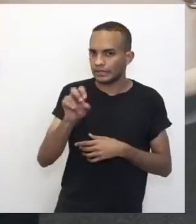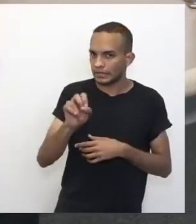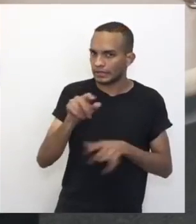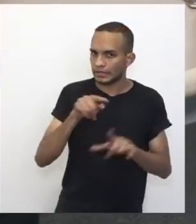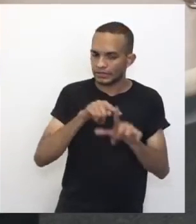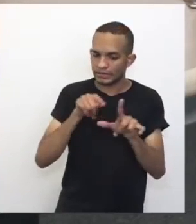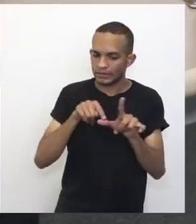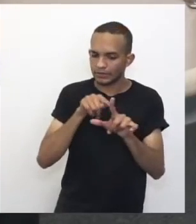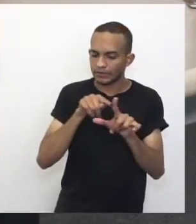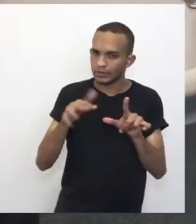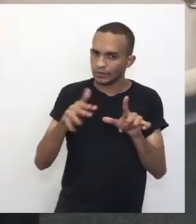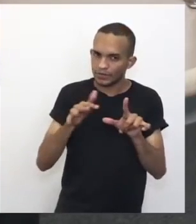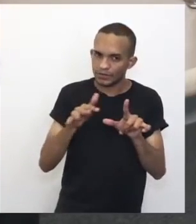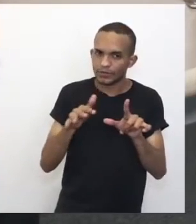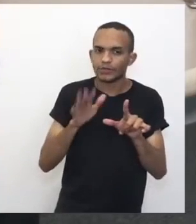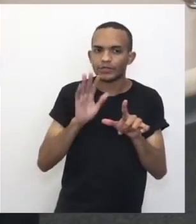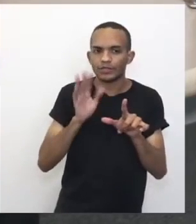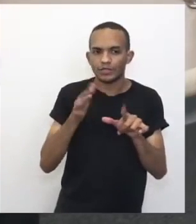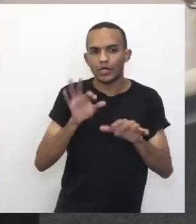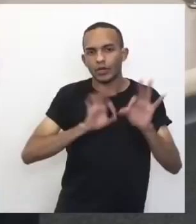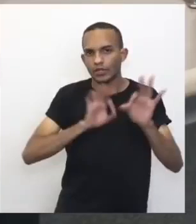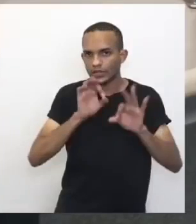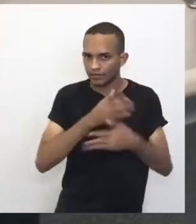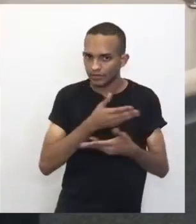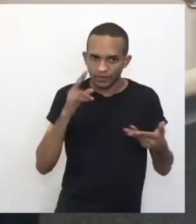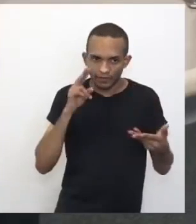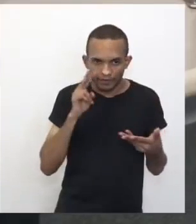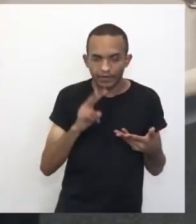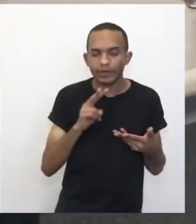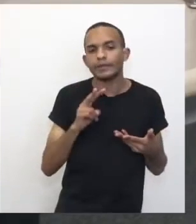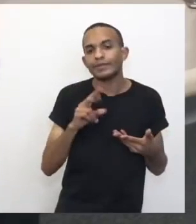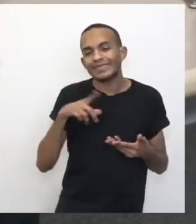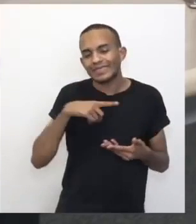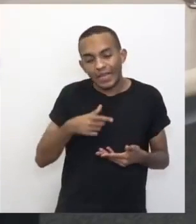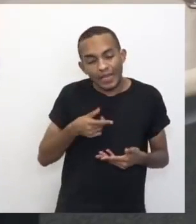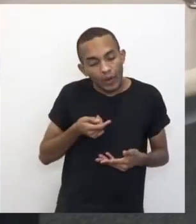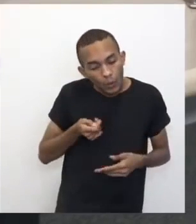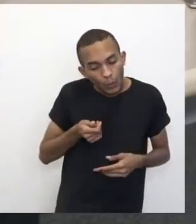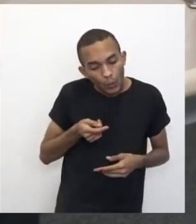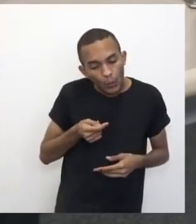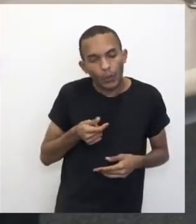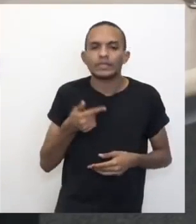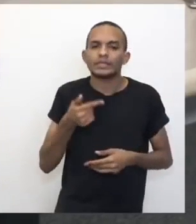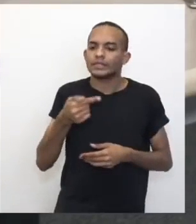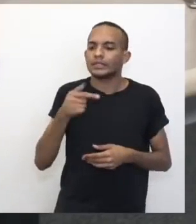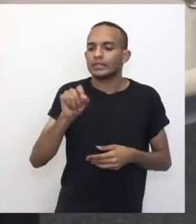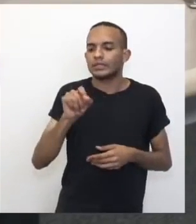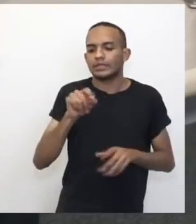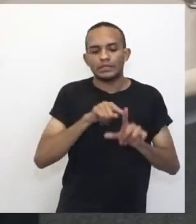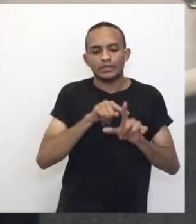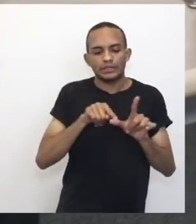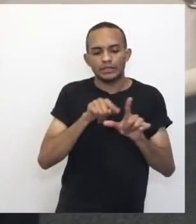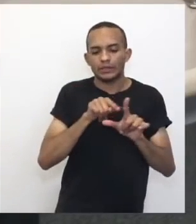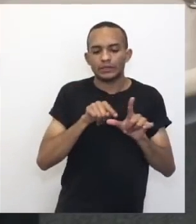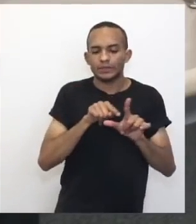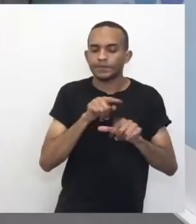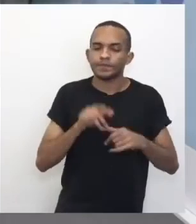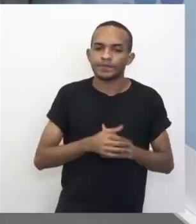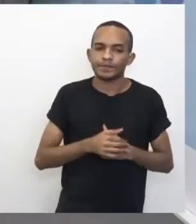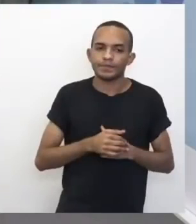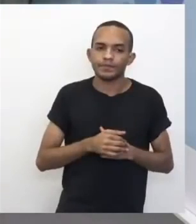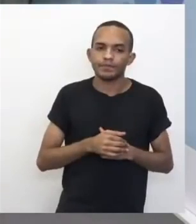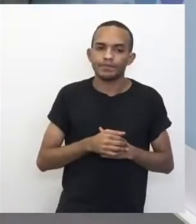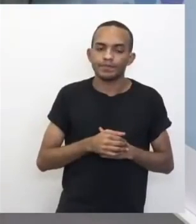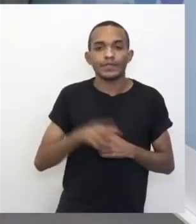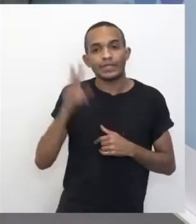graus. Então, ele montei aqui para vocês. Então, tem aproximadamente essa abertura aqui em 70 graus, Tony. Lembrando